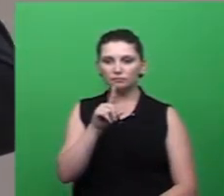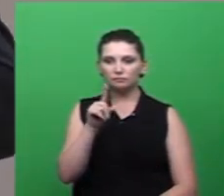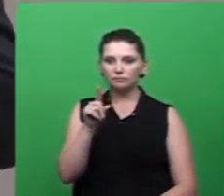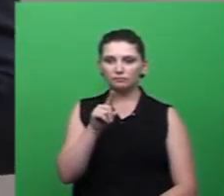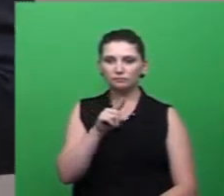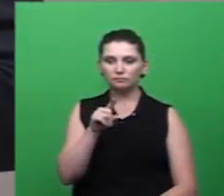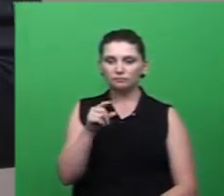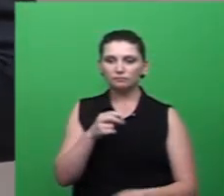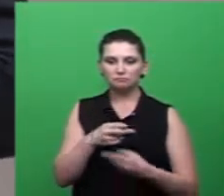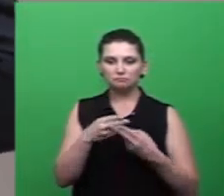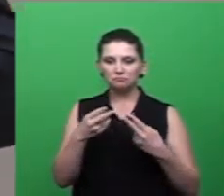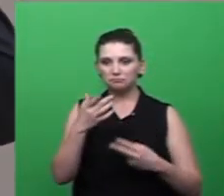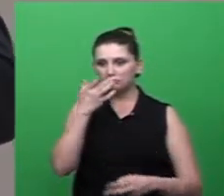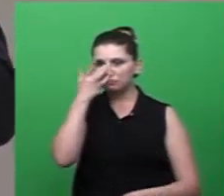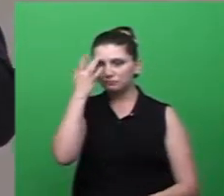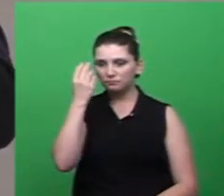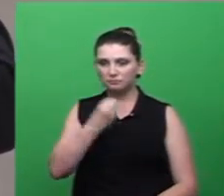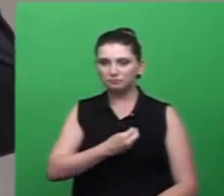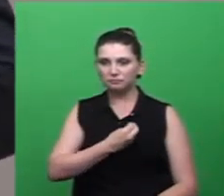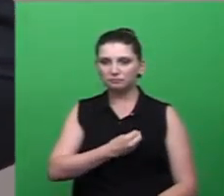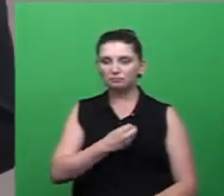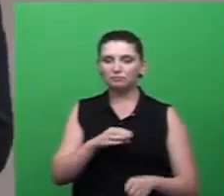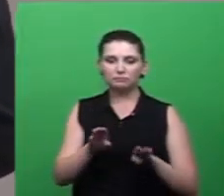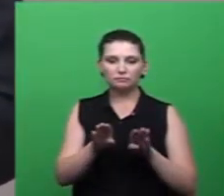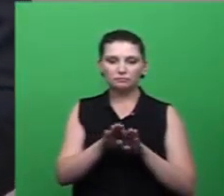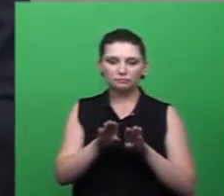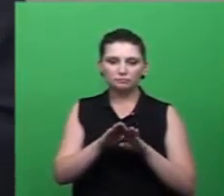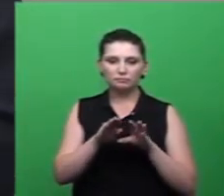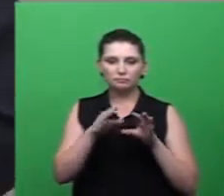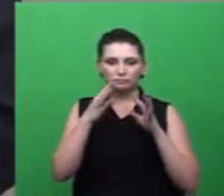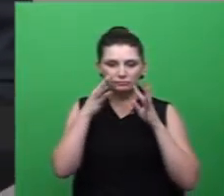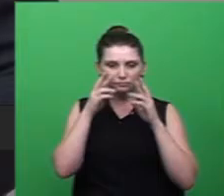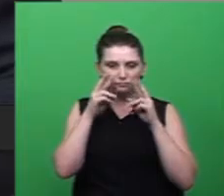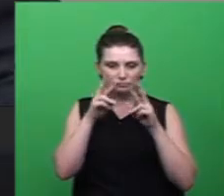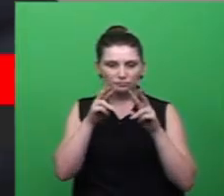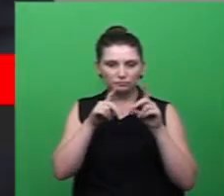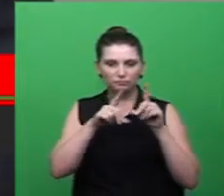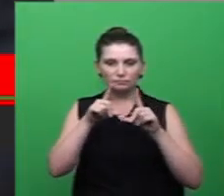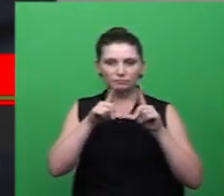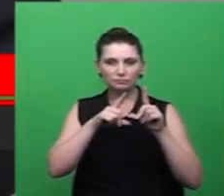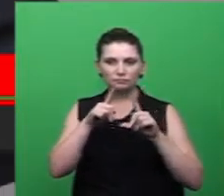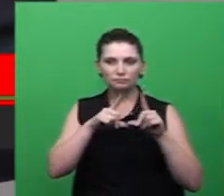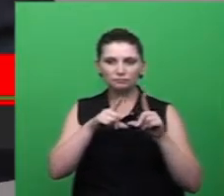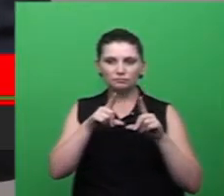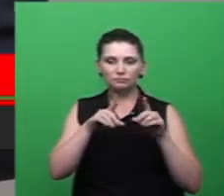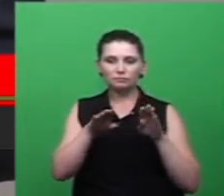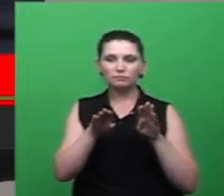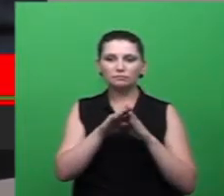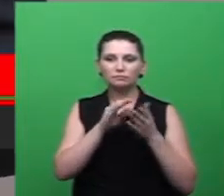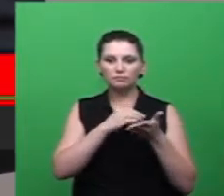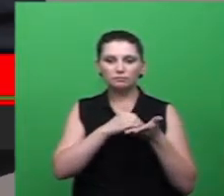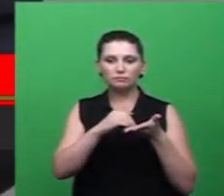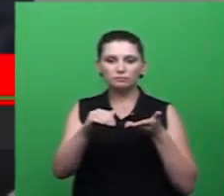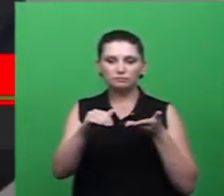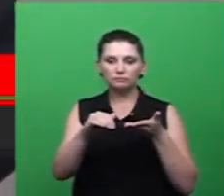Paiol a todos que nos assistem pela TV Cidadã ao nosso secretário